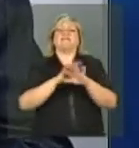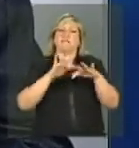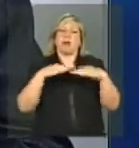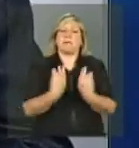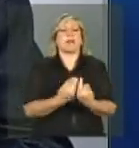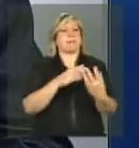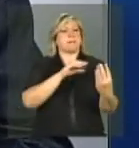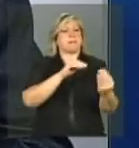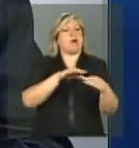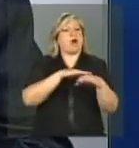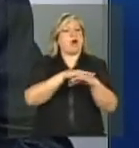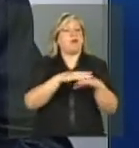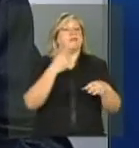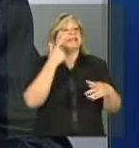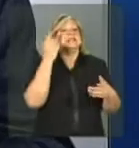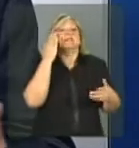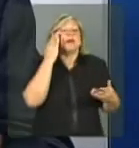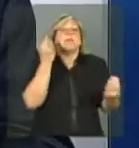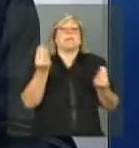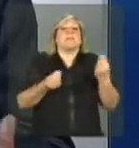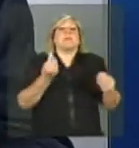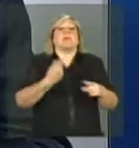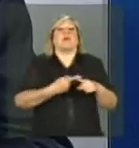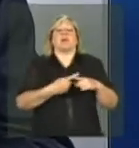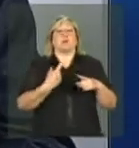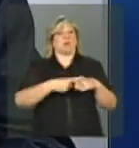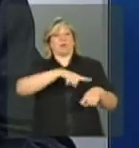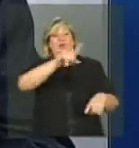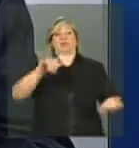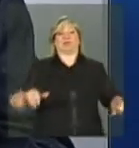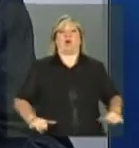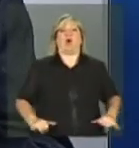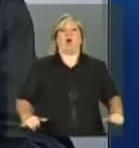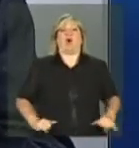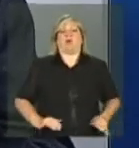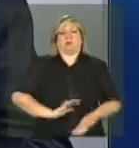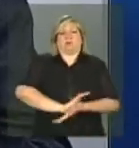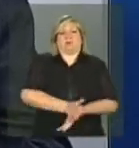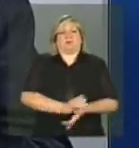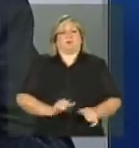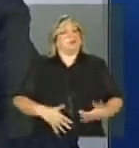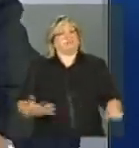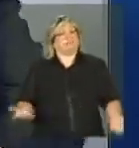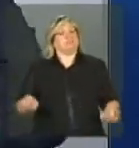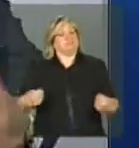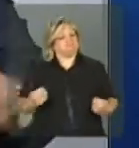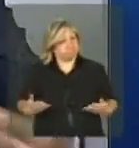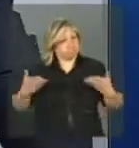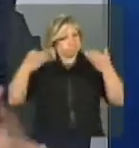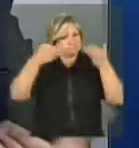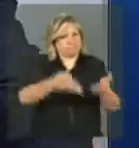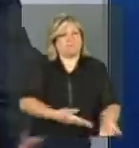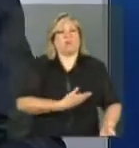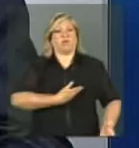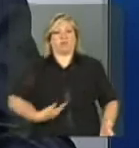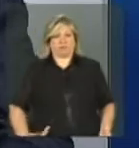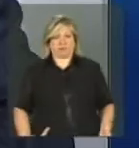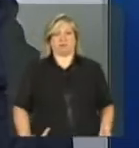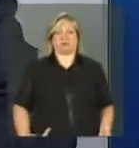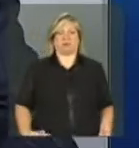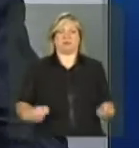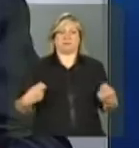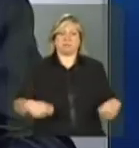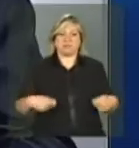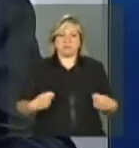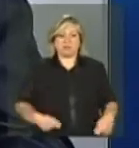com casos, muitas vezes, de extrema segregação socioeconômica. Então, não é só uma questão de responsabilizar as famílias para isso, mas é